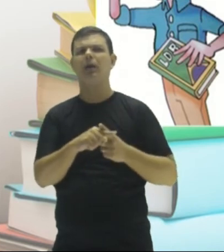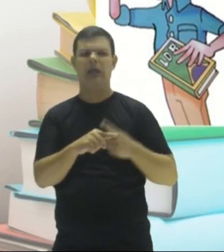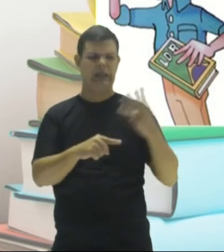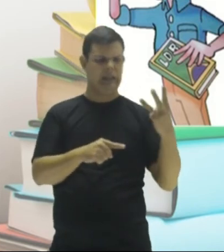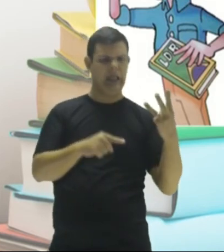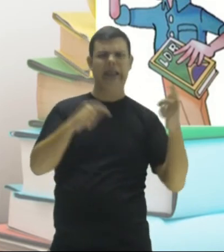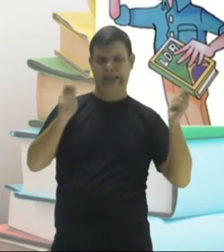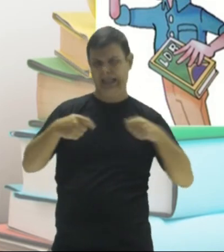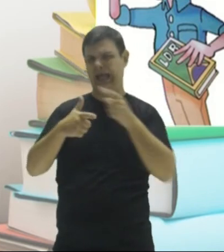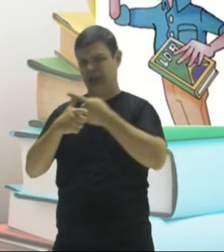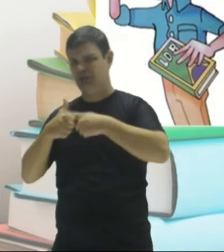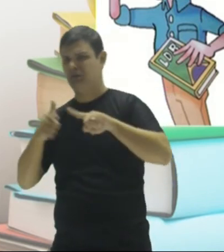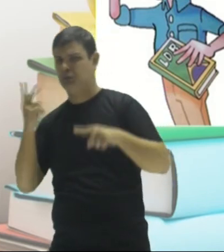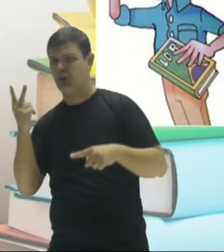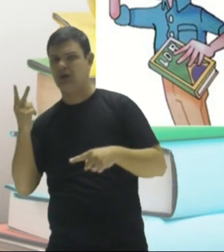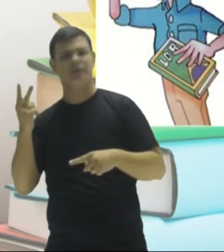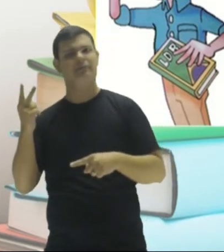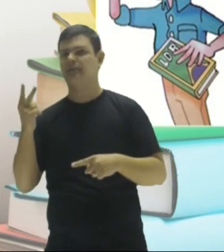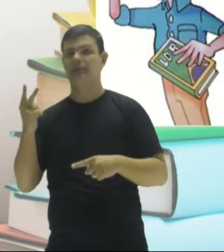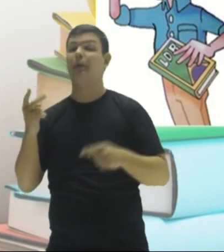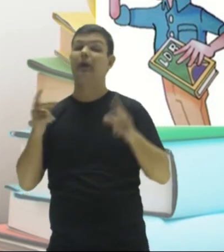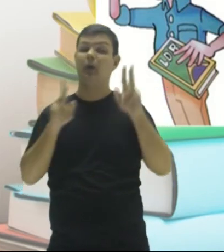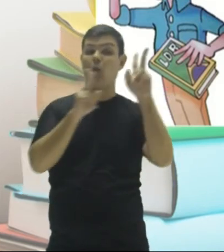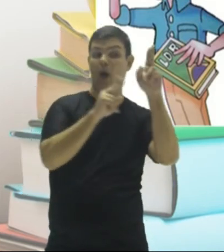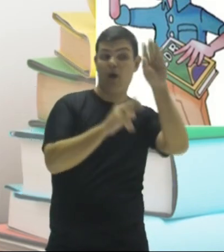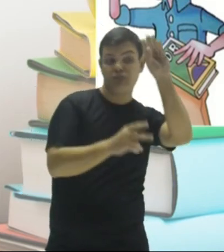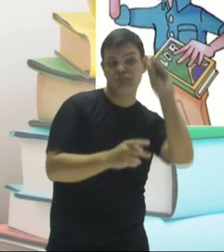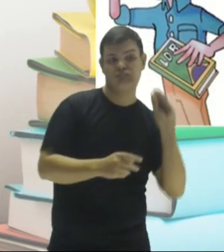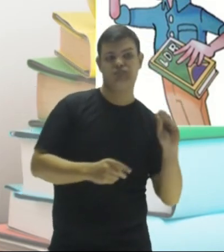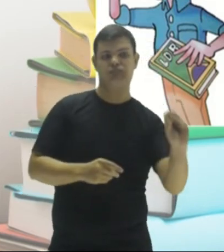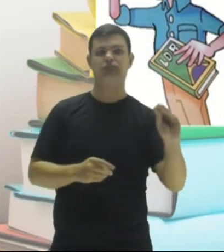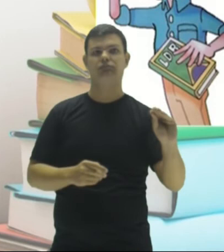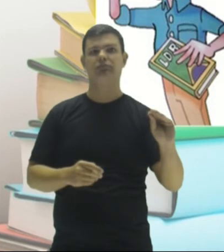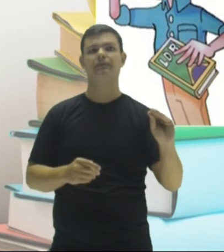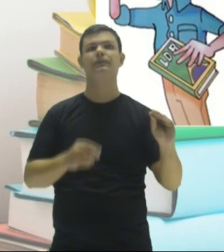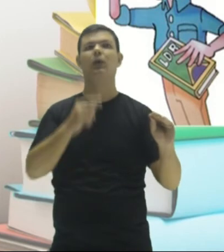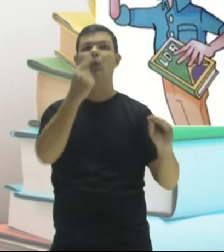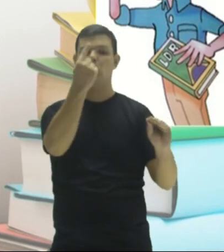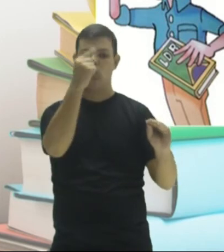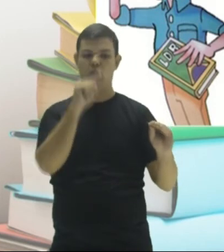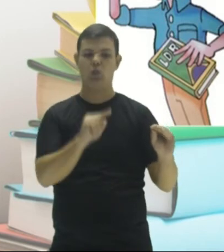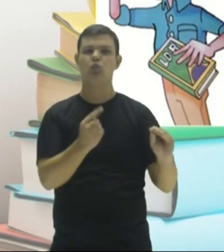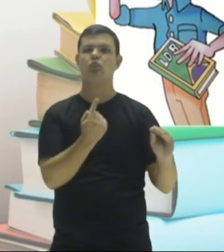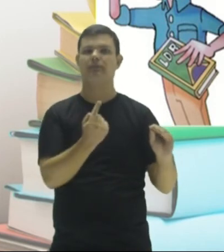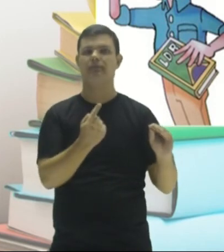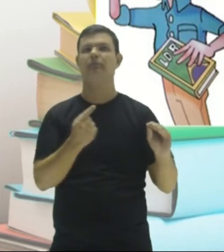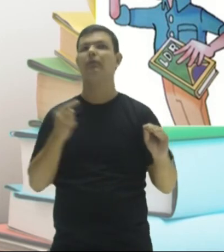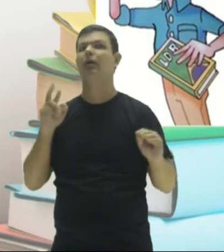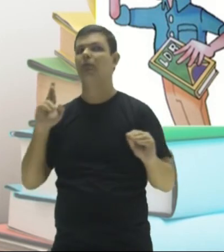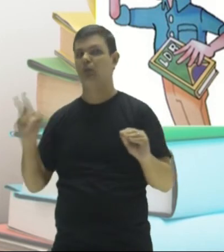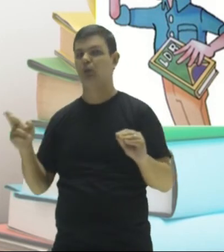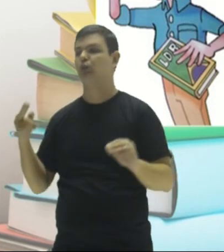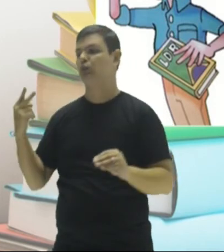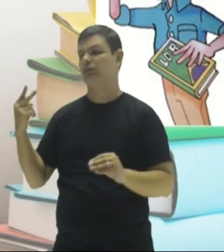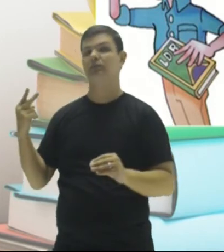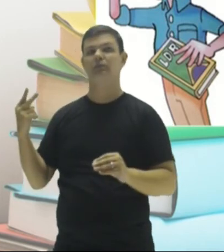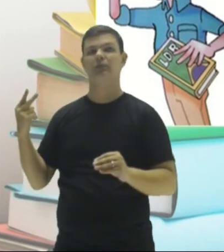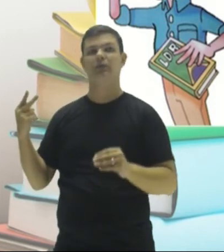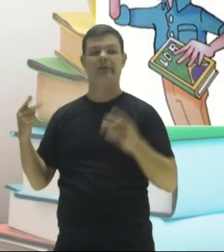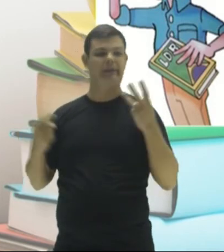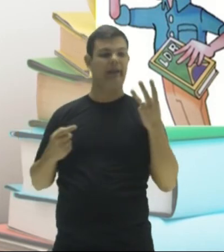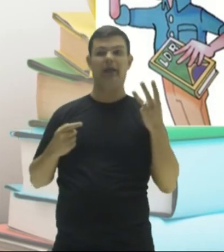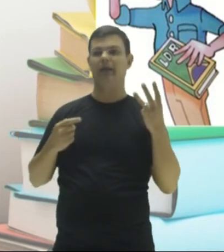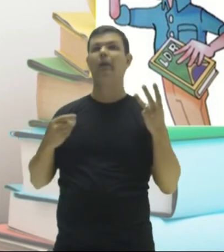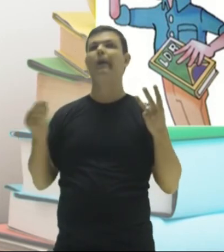dividir três por doze. Então, eu repito o um e dou o resultado dessa divisão do dois, que dá um. Tenho três para me